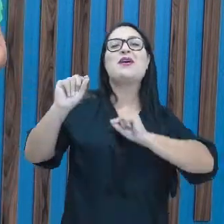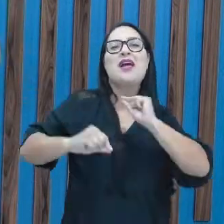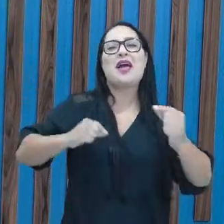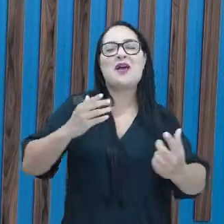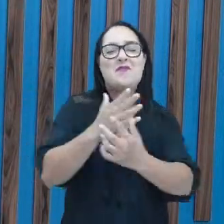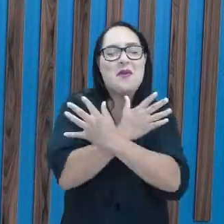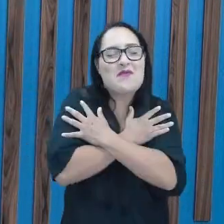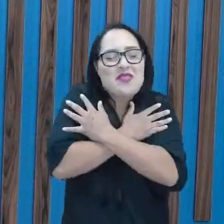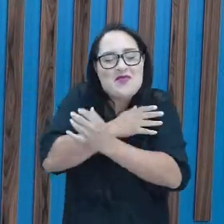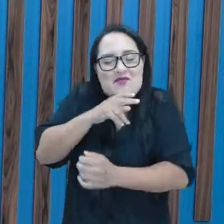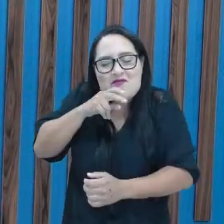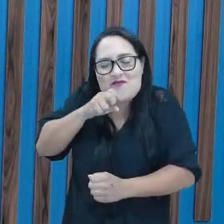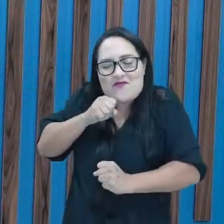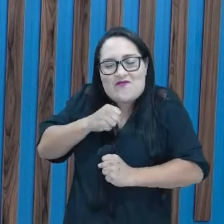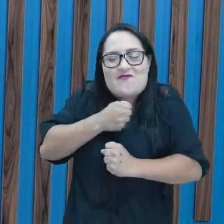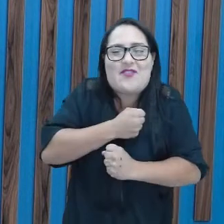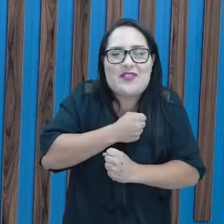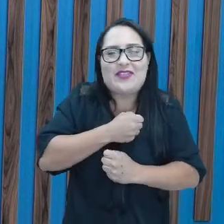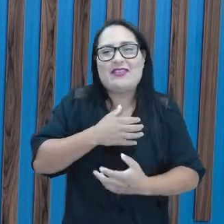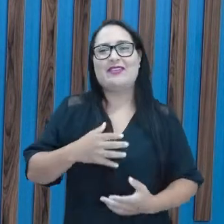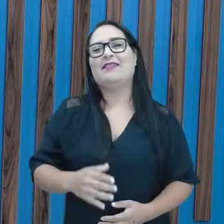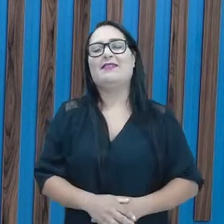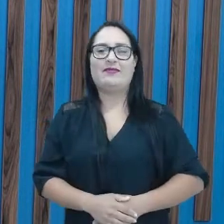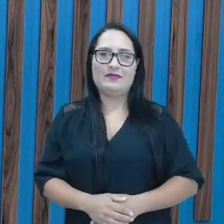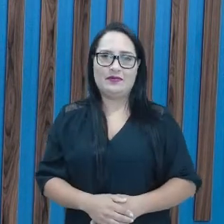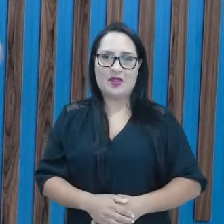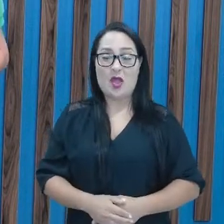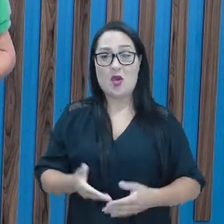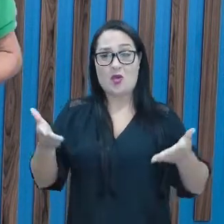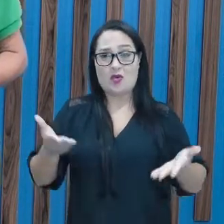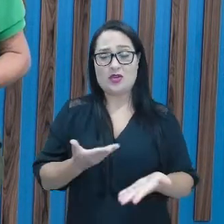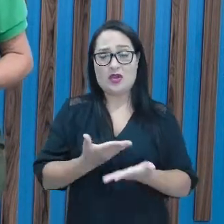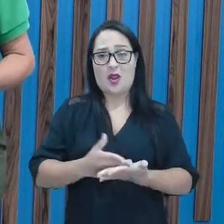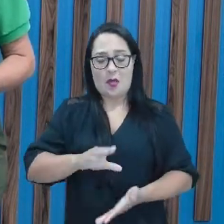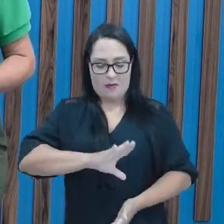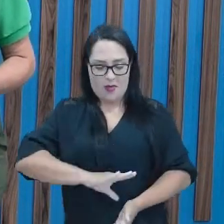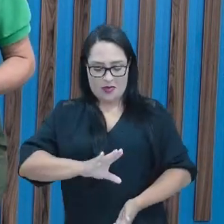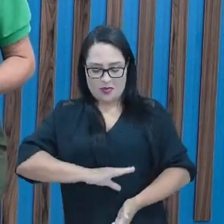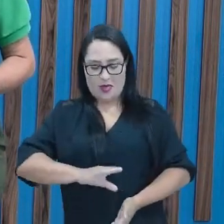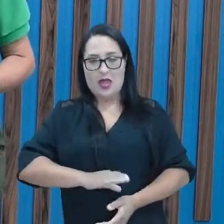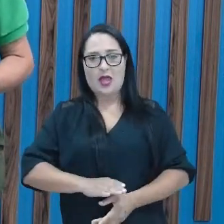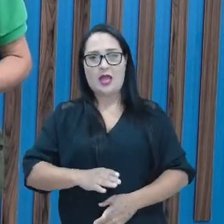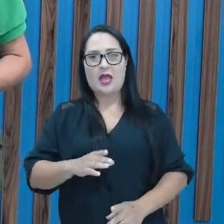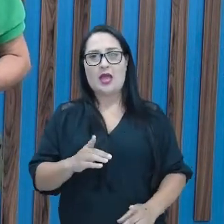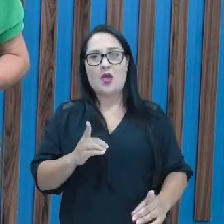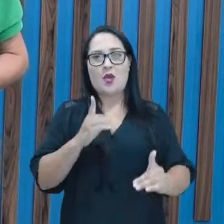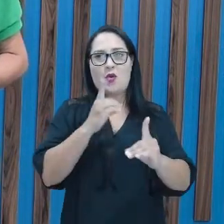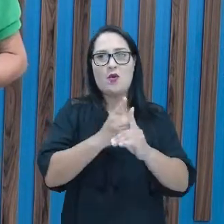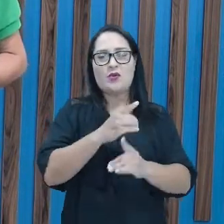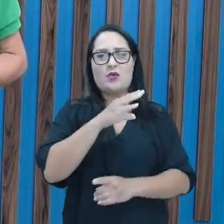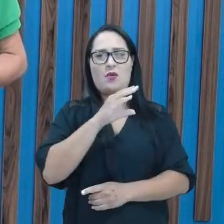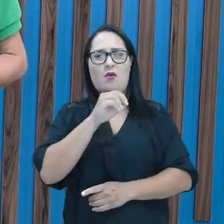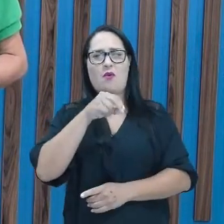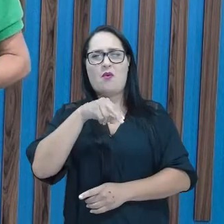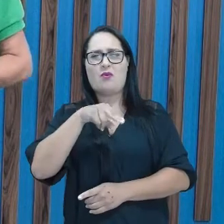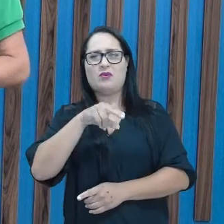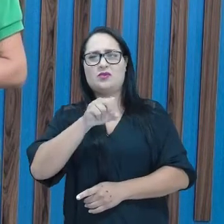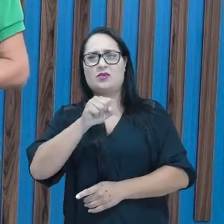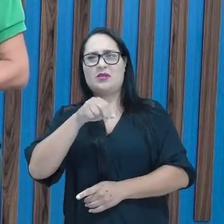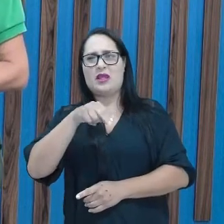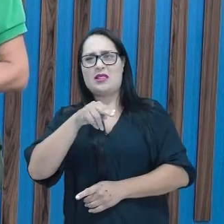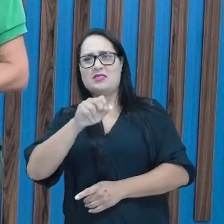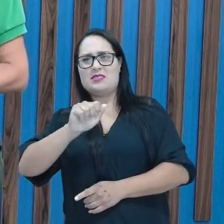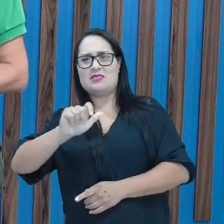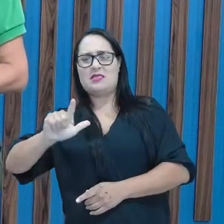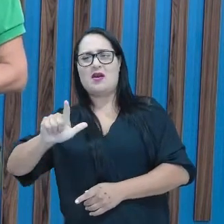Nossa aula de hoje, gente, de português sobre encontro consonantal. E aí,